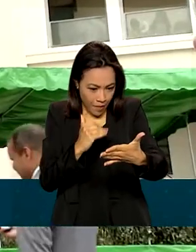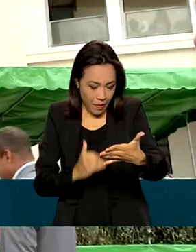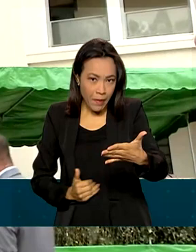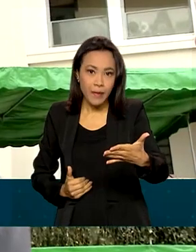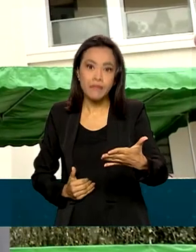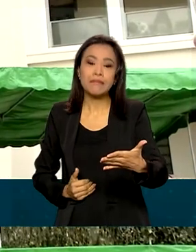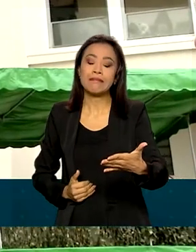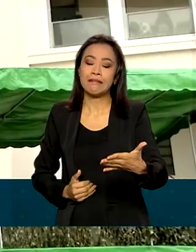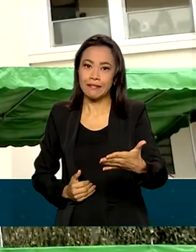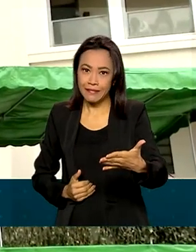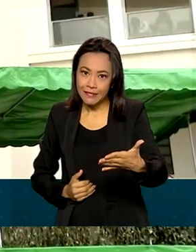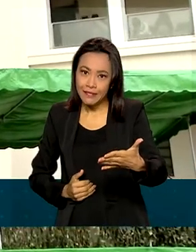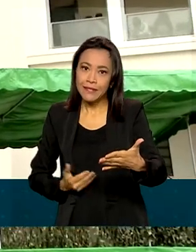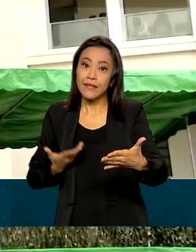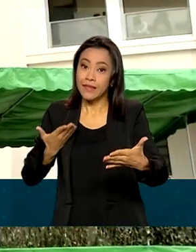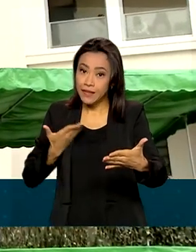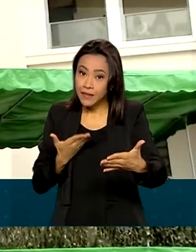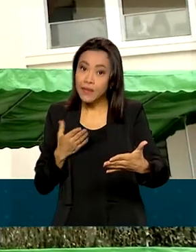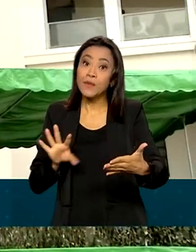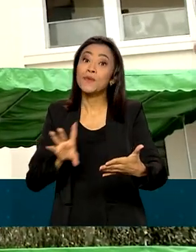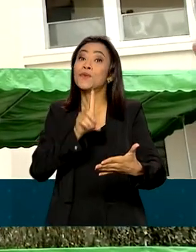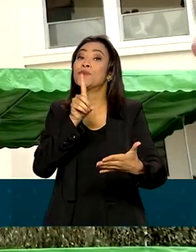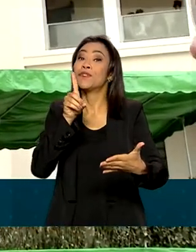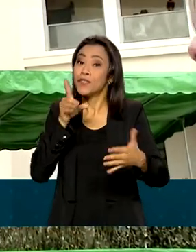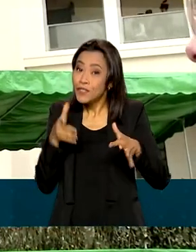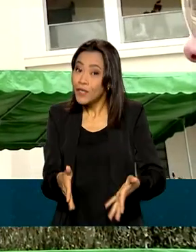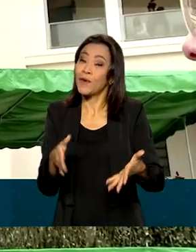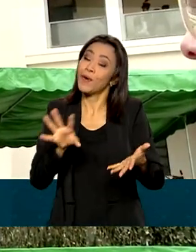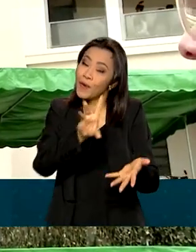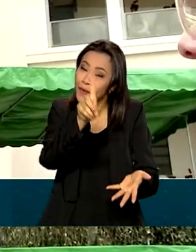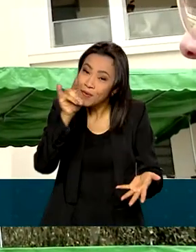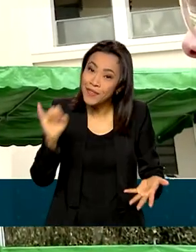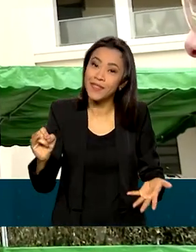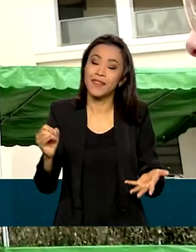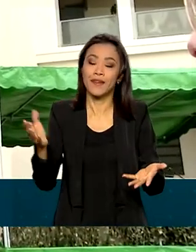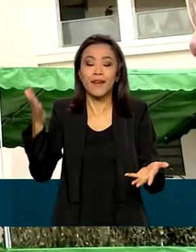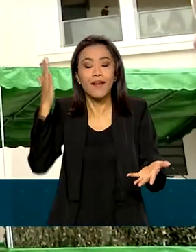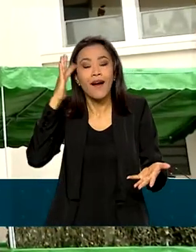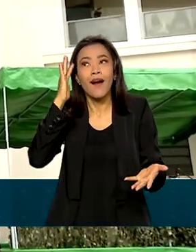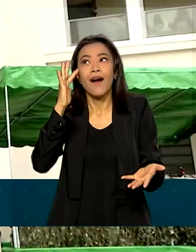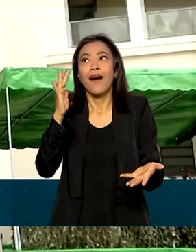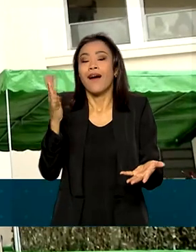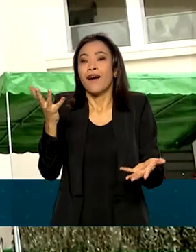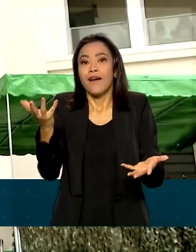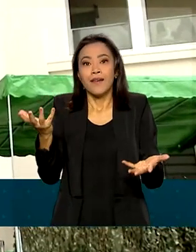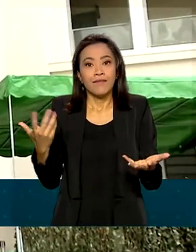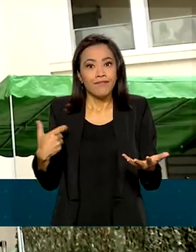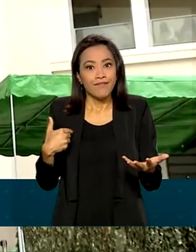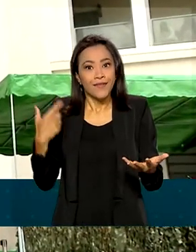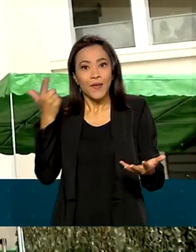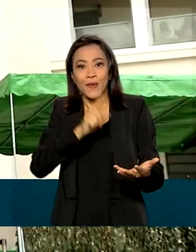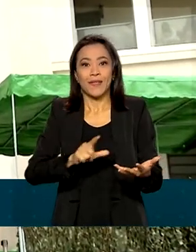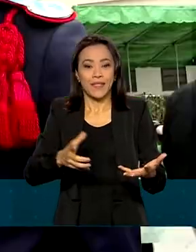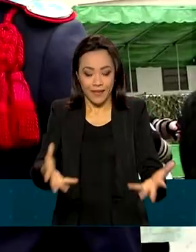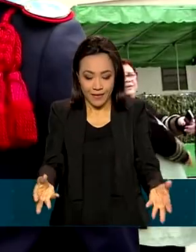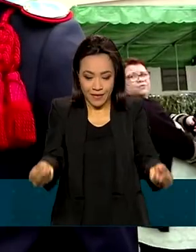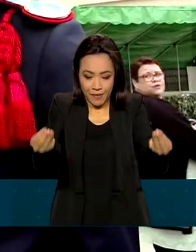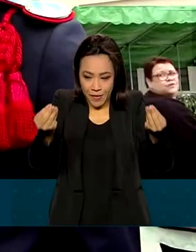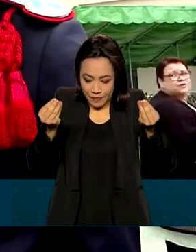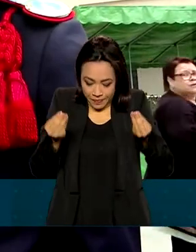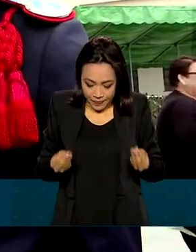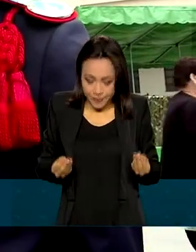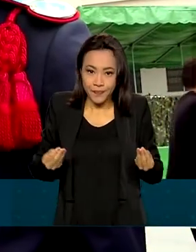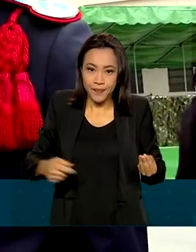um dia chegou o tão esperado momento do recebimento do espadim. A